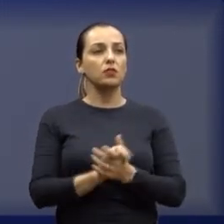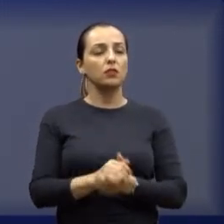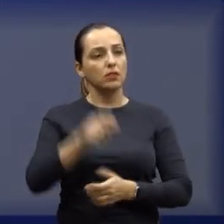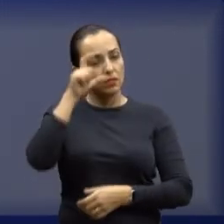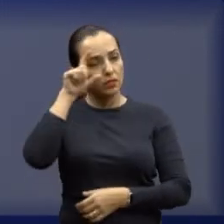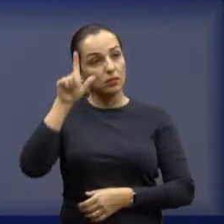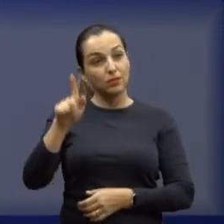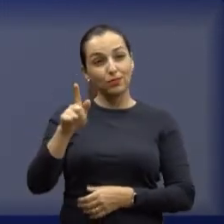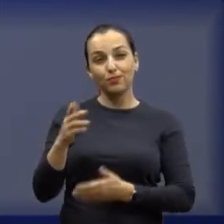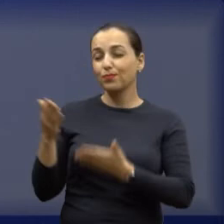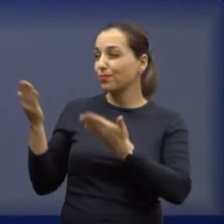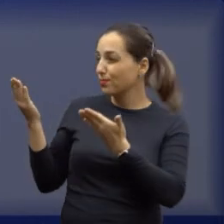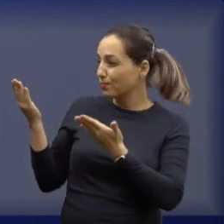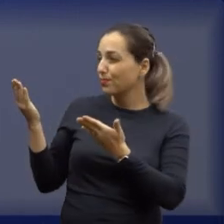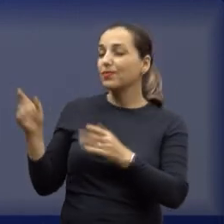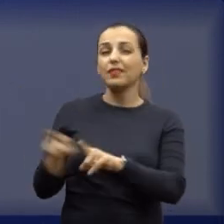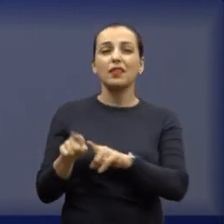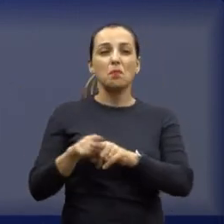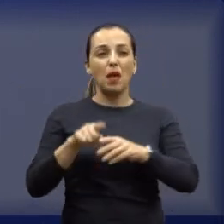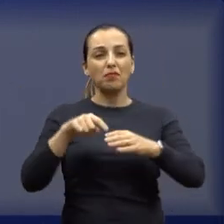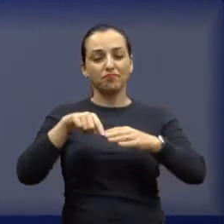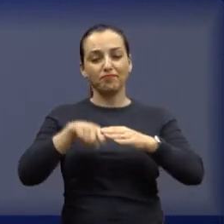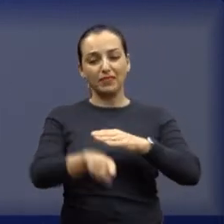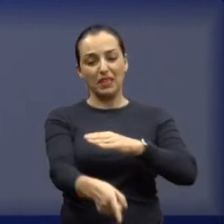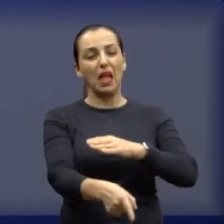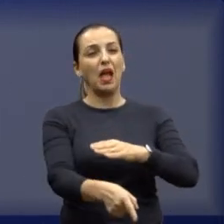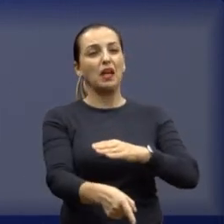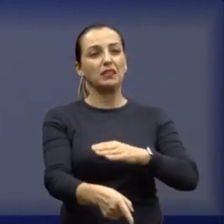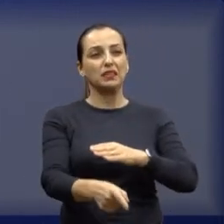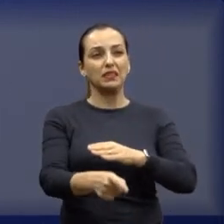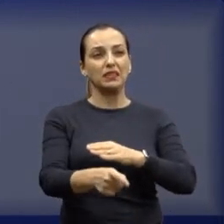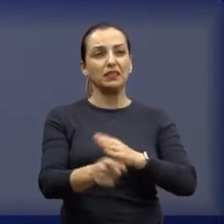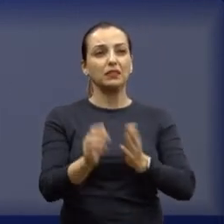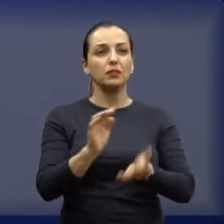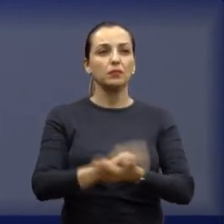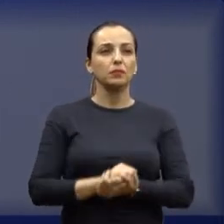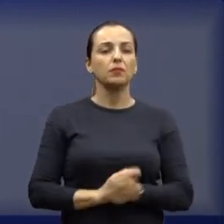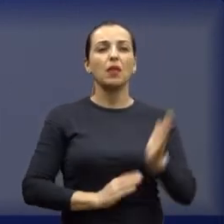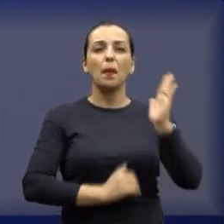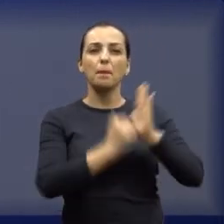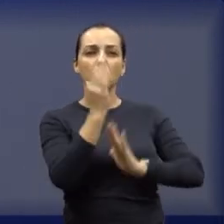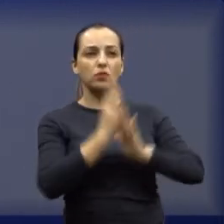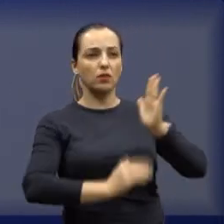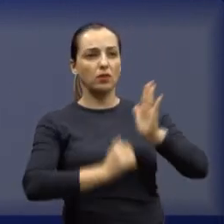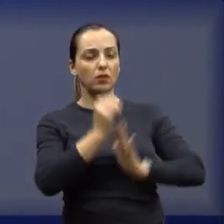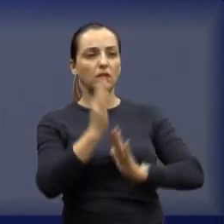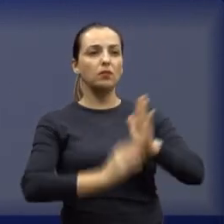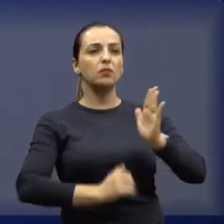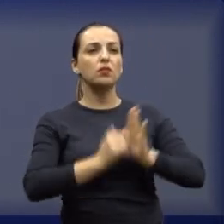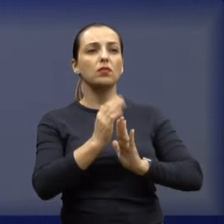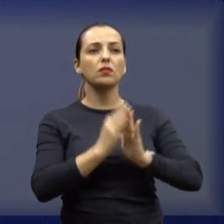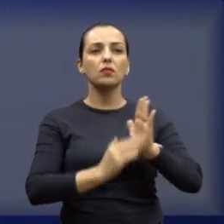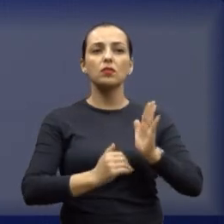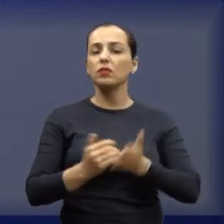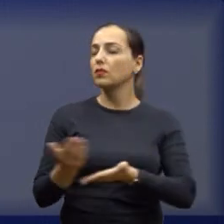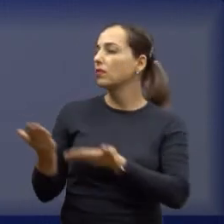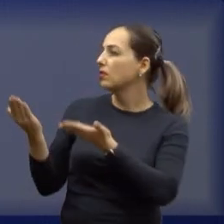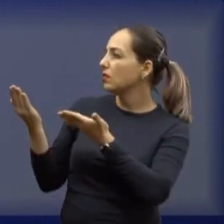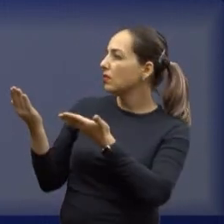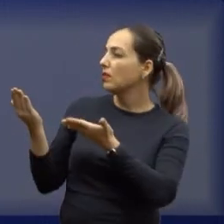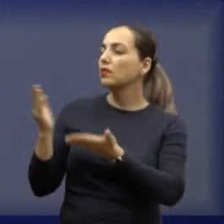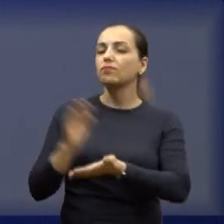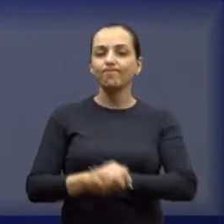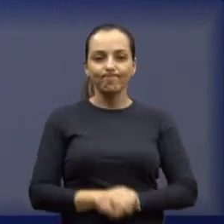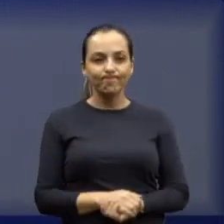farmácia, trouxe aí também uma pintura em óleo e tela, branco e preto, né? Mostrando também os buracos da